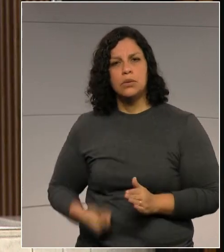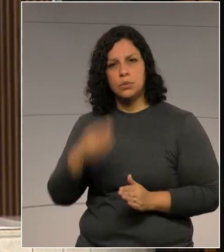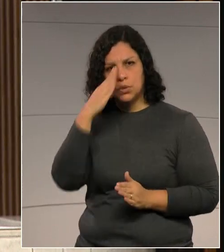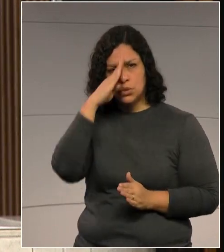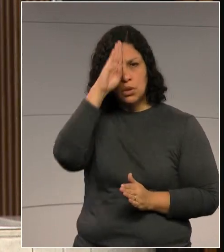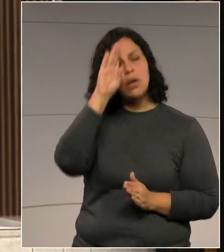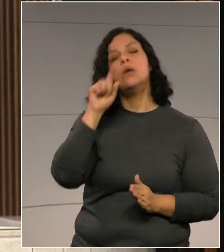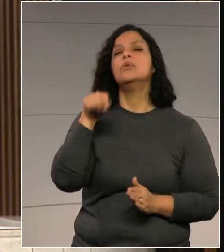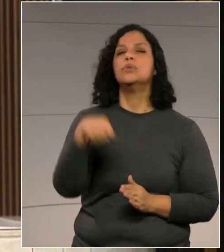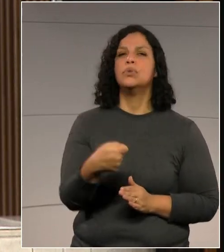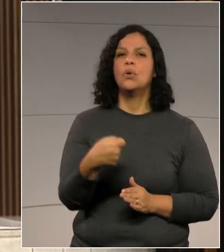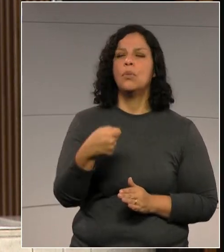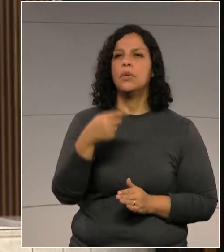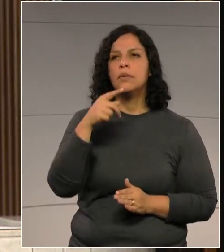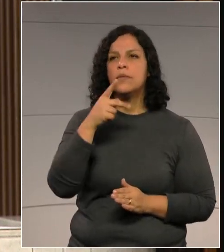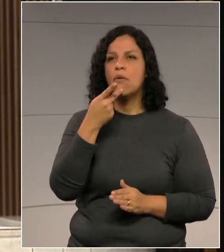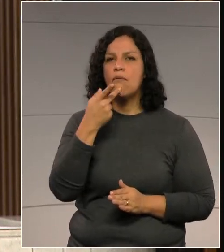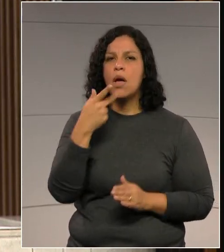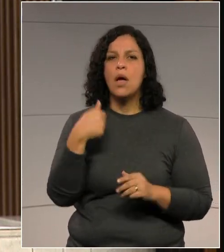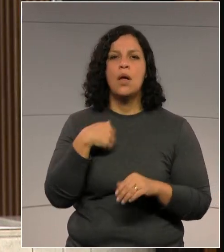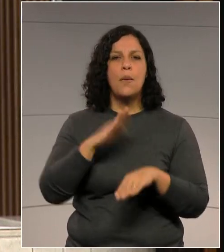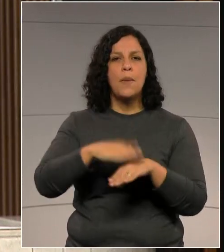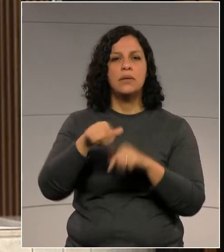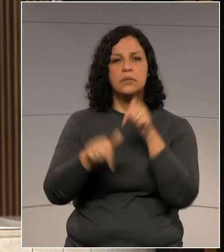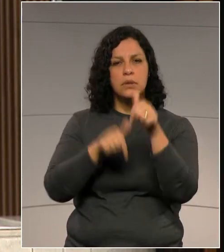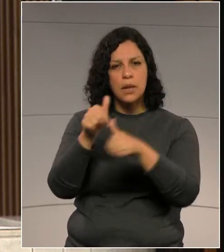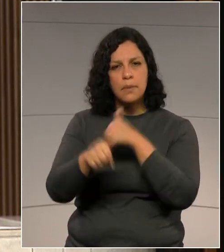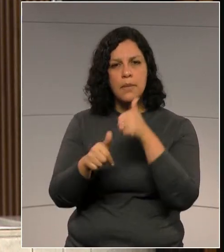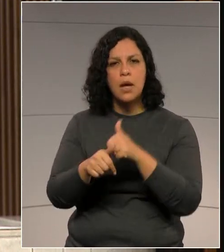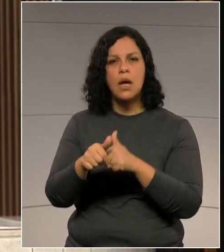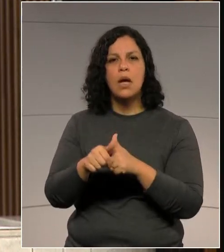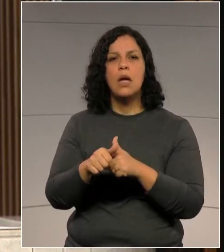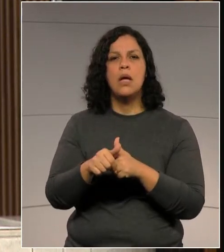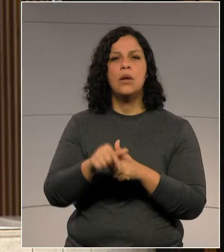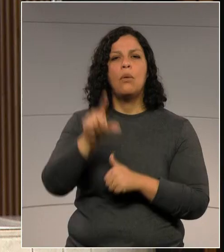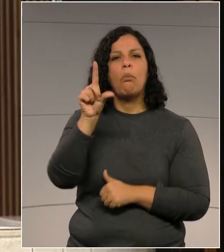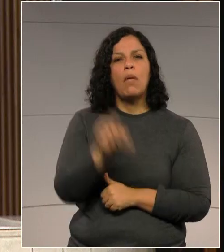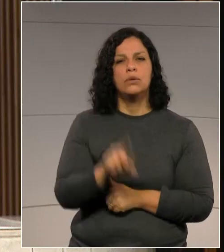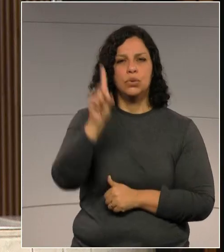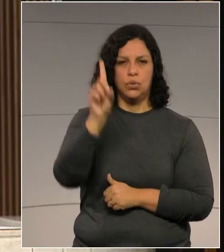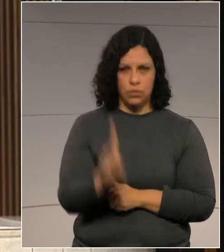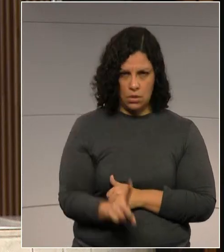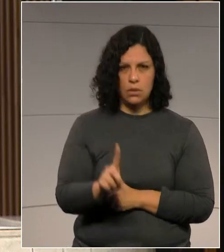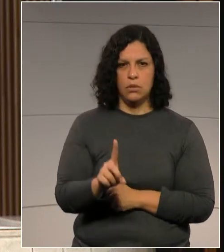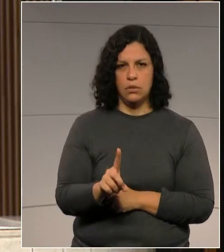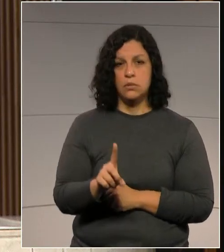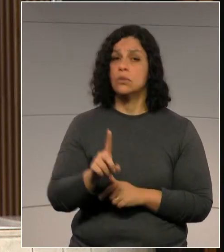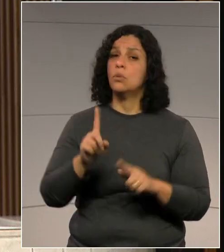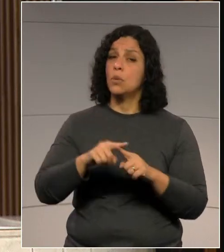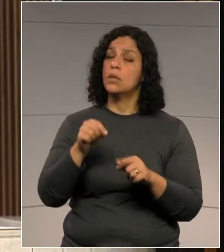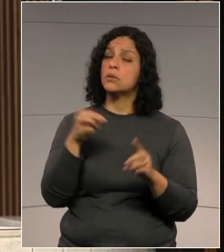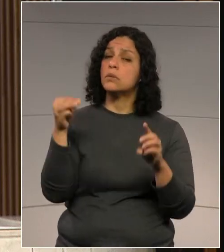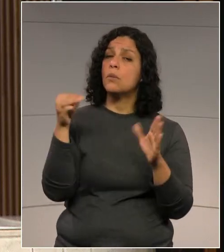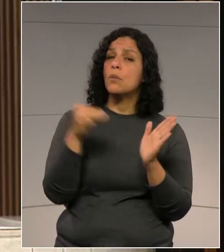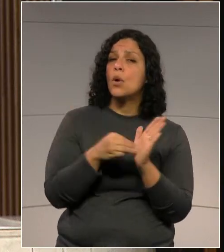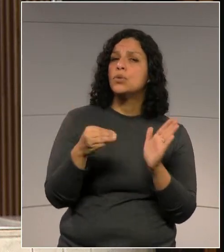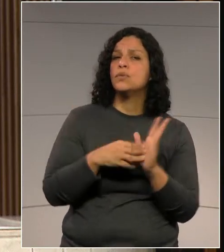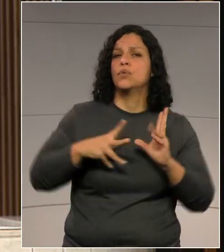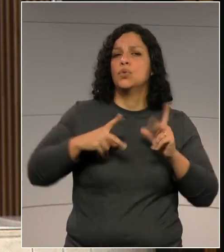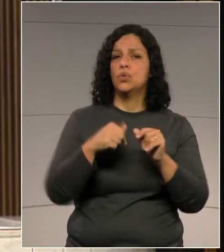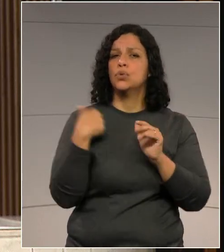Bolsonaro de, eu cito, mais empregos e menos direitos. Por todos esses motivos,